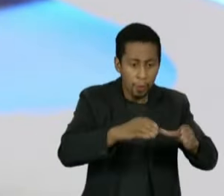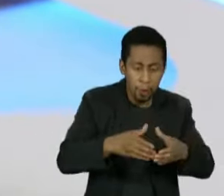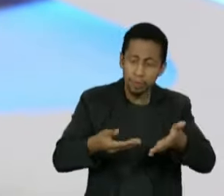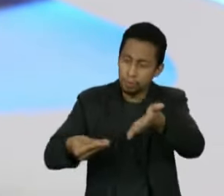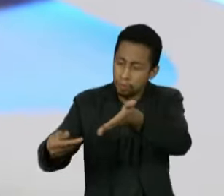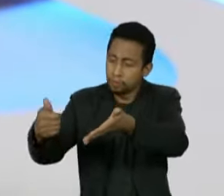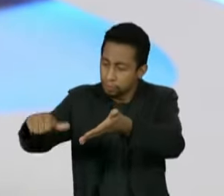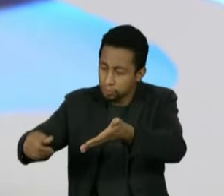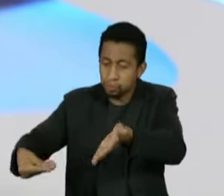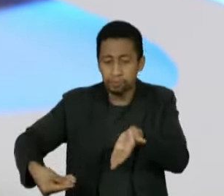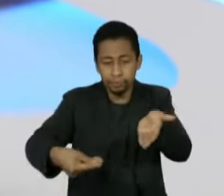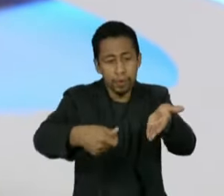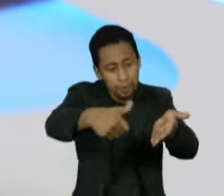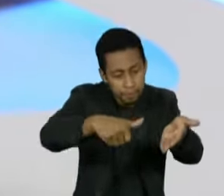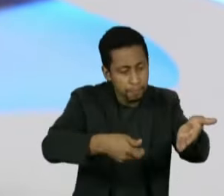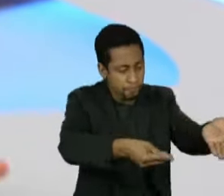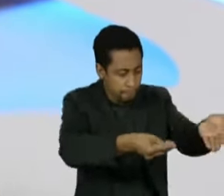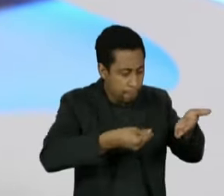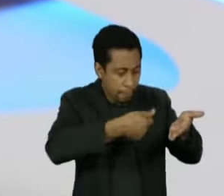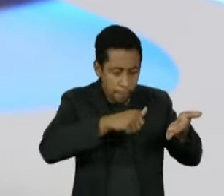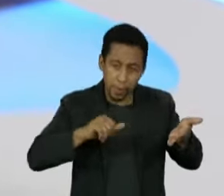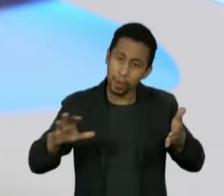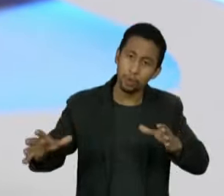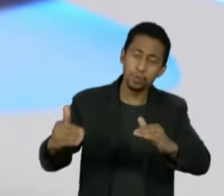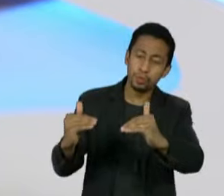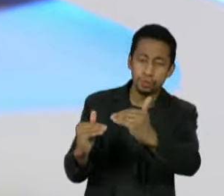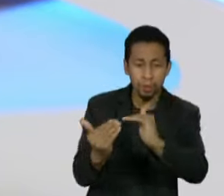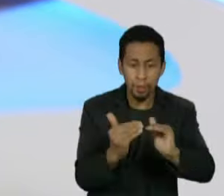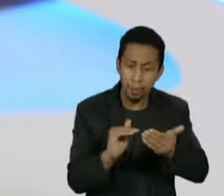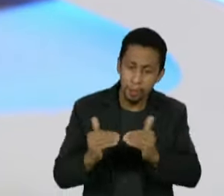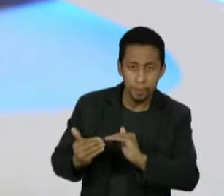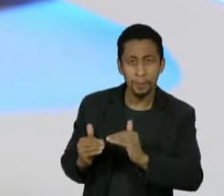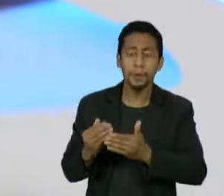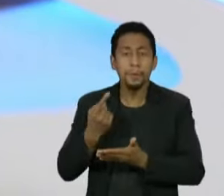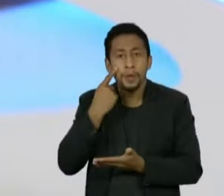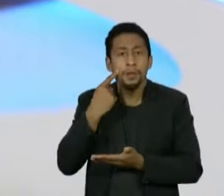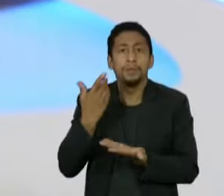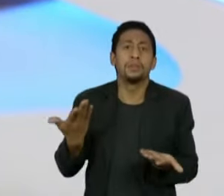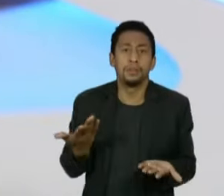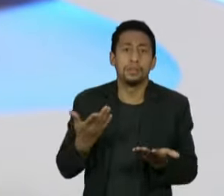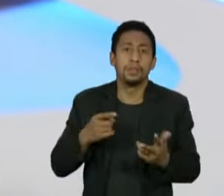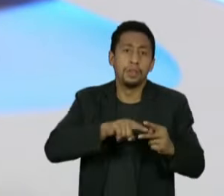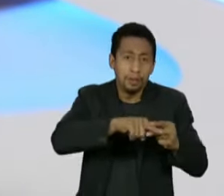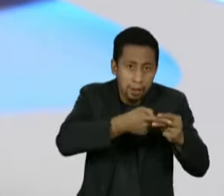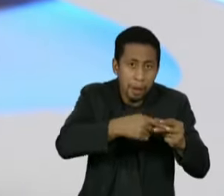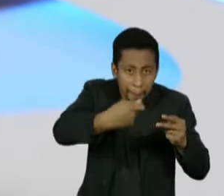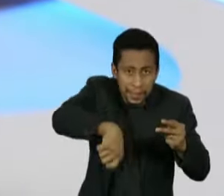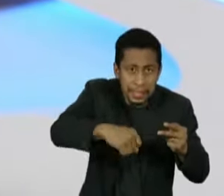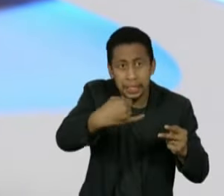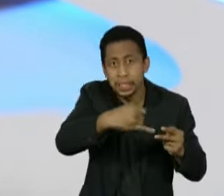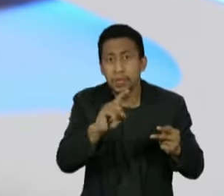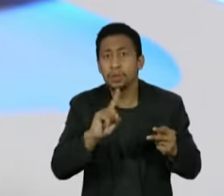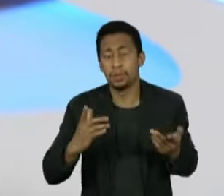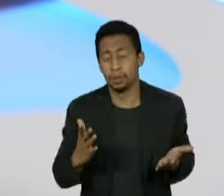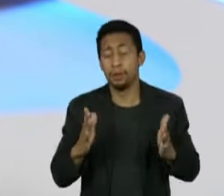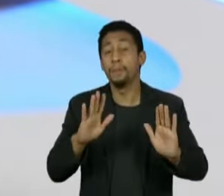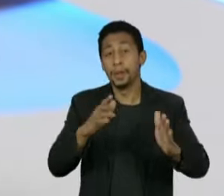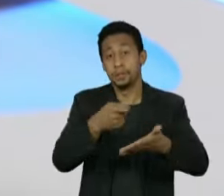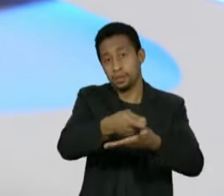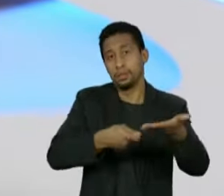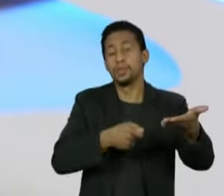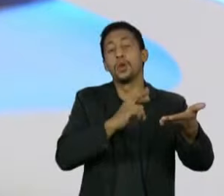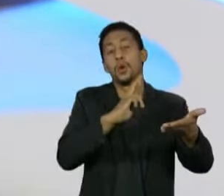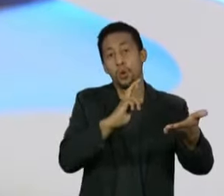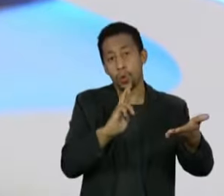isso vai ser corrigido. Tenho certeza que algumas coisas serão alteradas porque precisam ser alteradas, mas vai se manter a autoria do relatório com o Renan